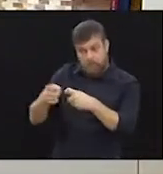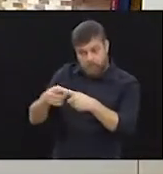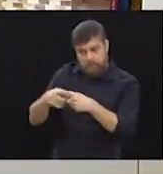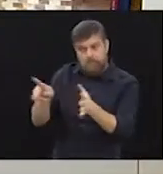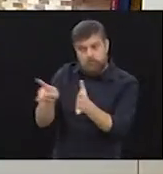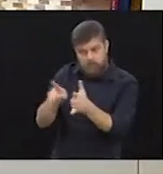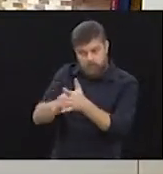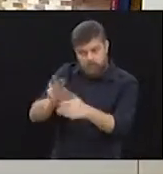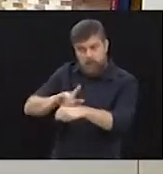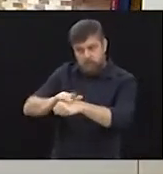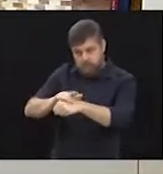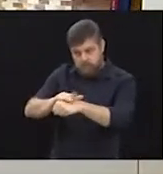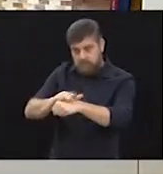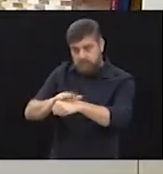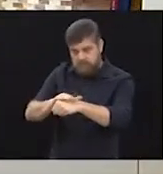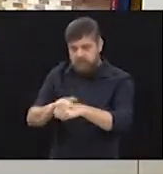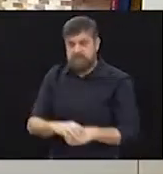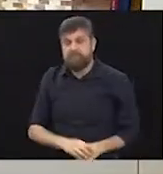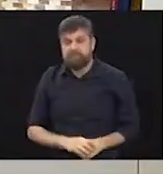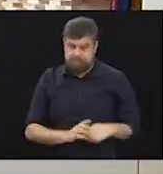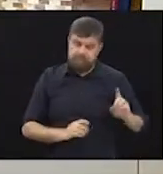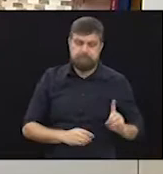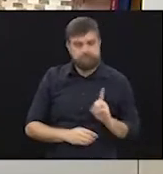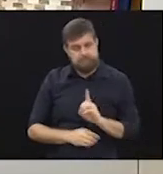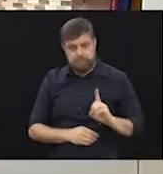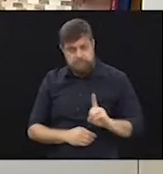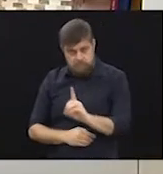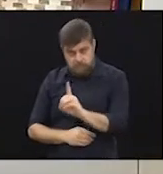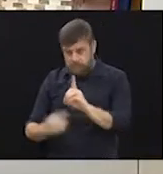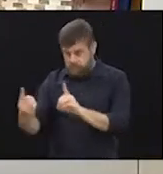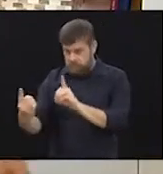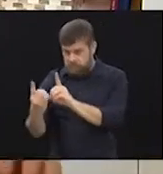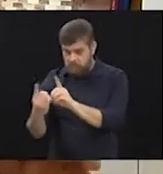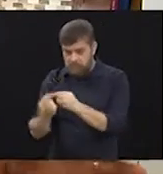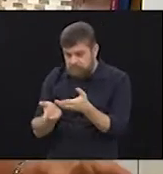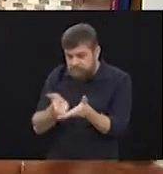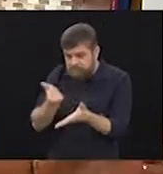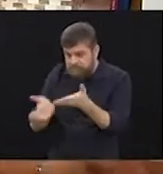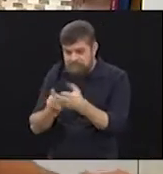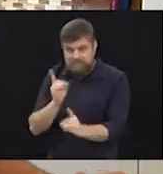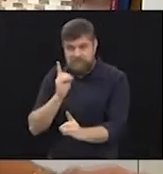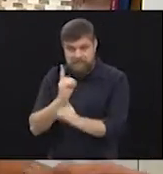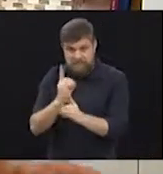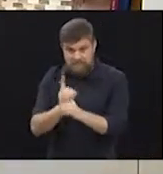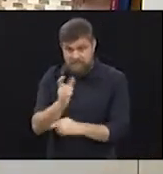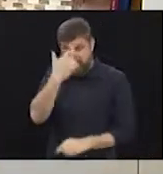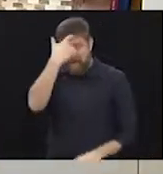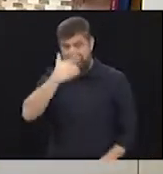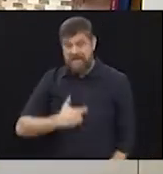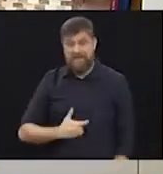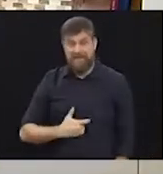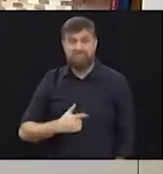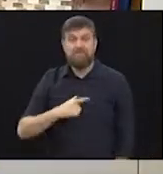Foi aí que eu comecei o tratamento. Eu tive um diagnóstico de artrite.